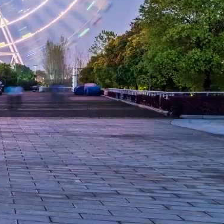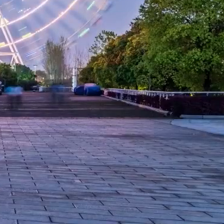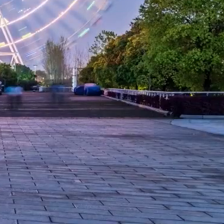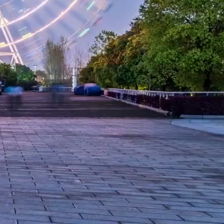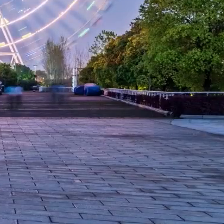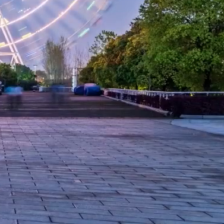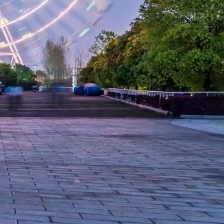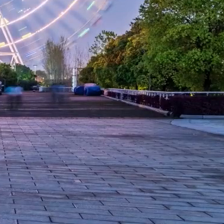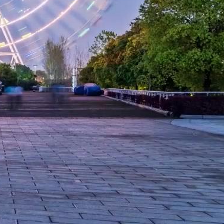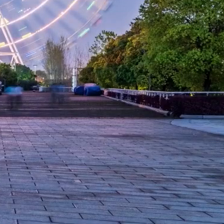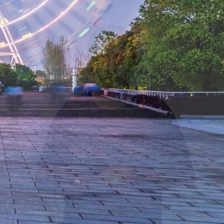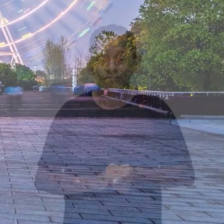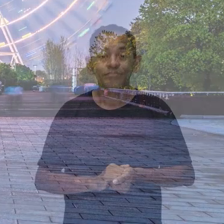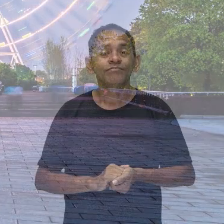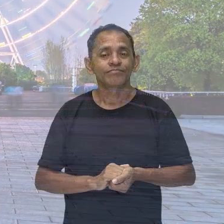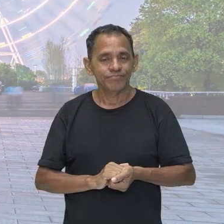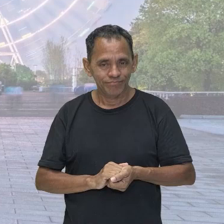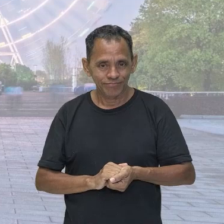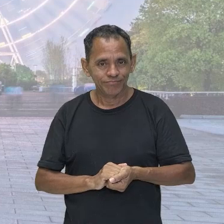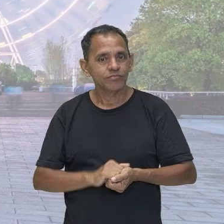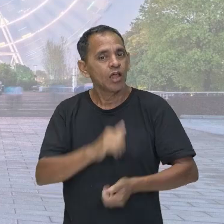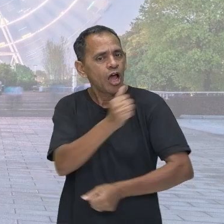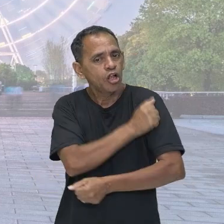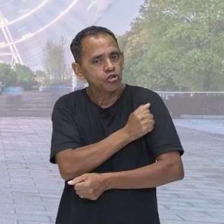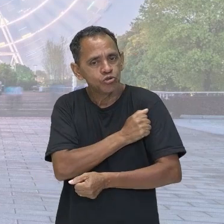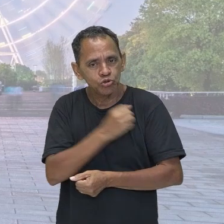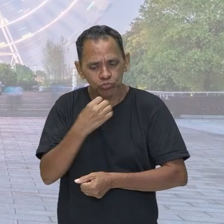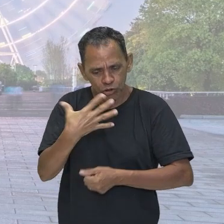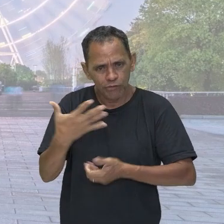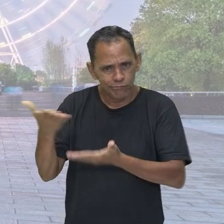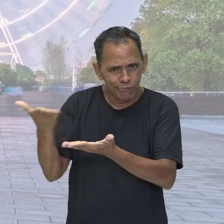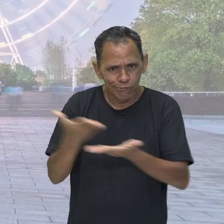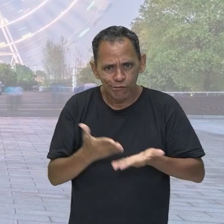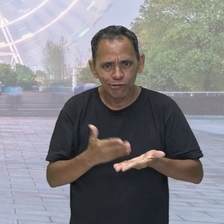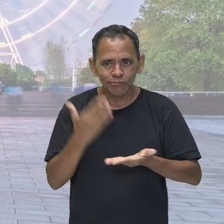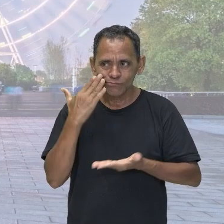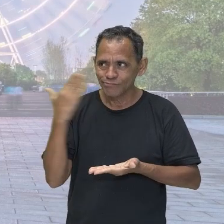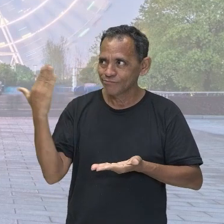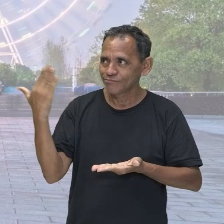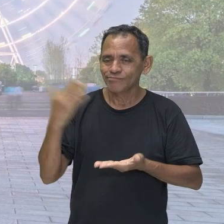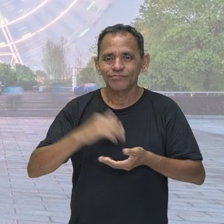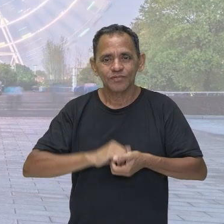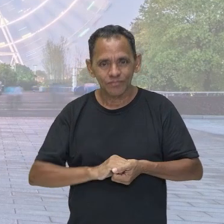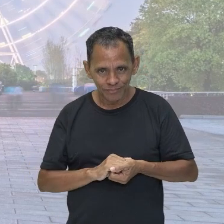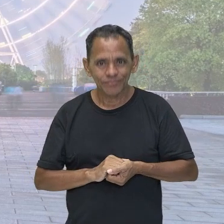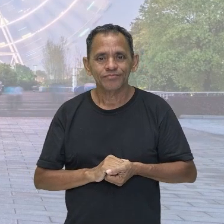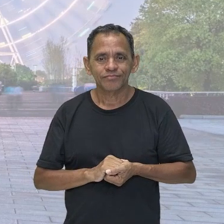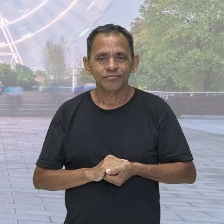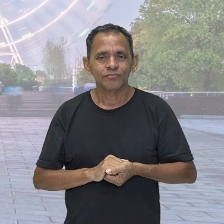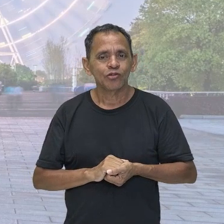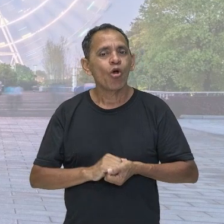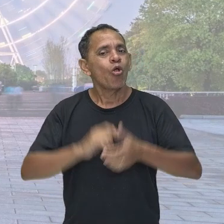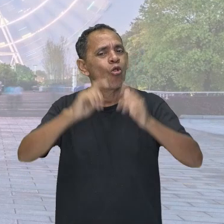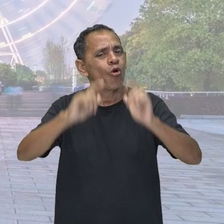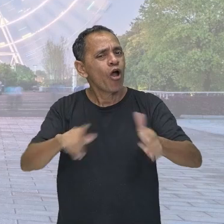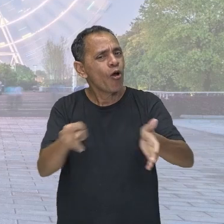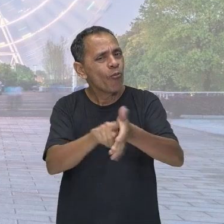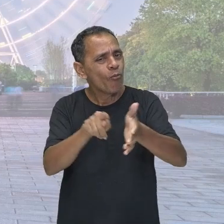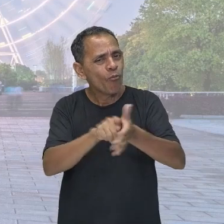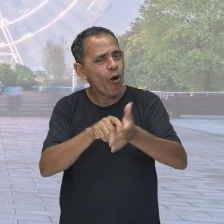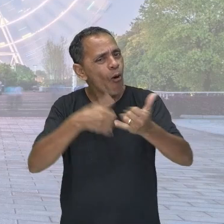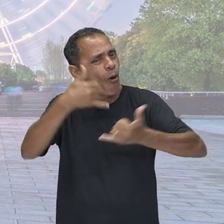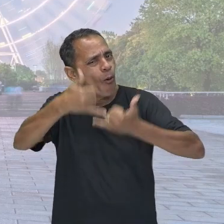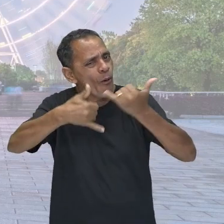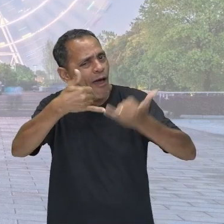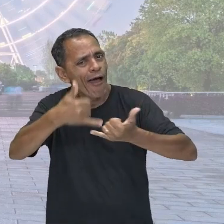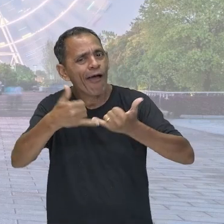Sejam todos muito bem-vindos ao nosso Parque de Diversões da Física. E por que eu estou nesse Parque